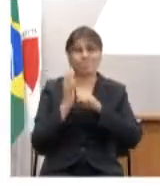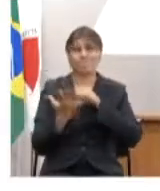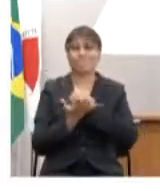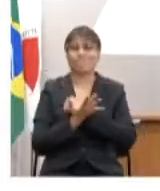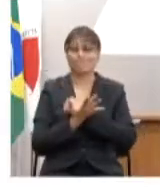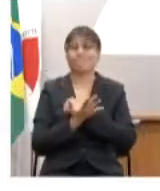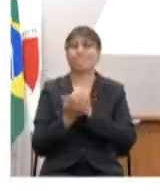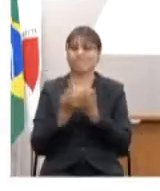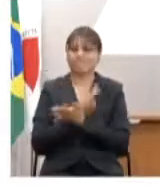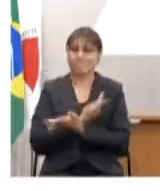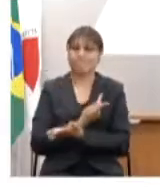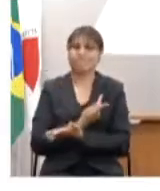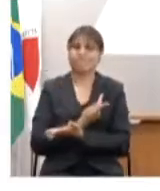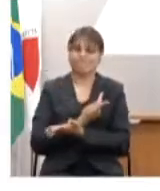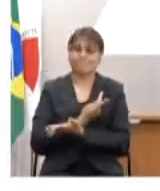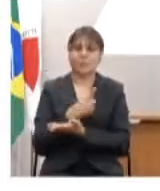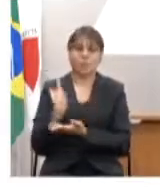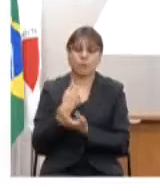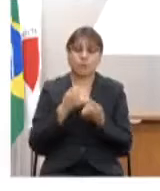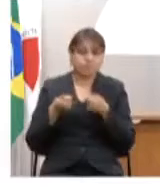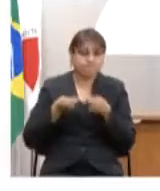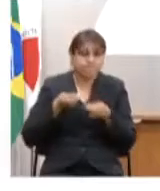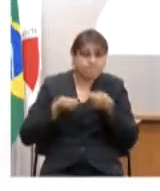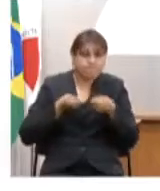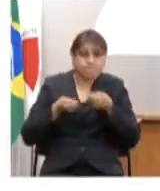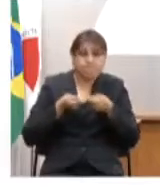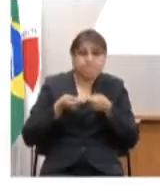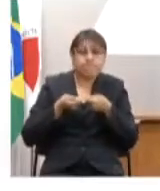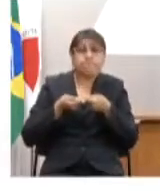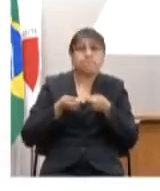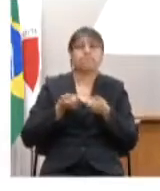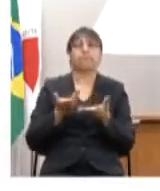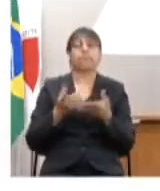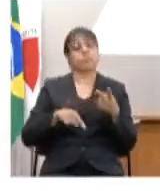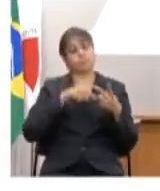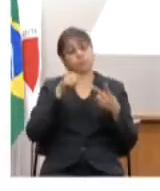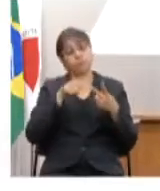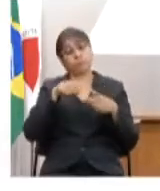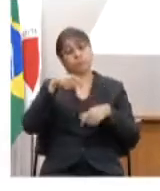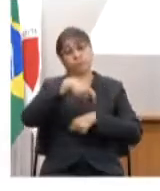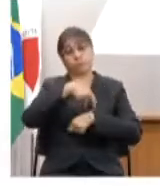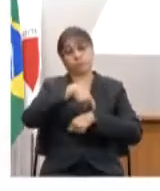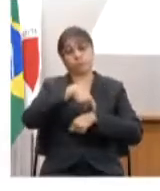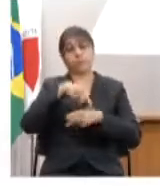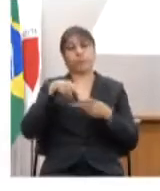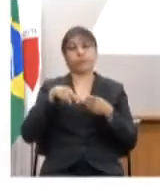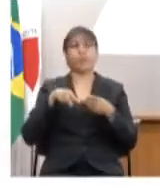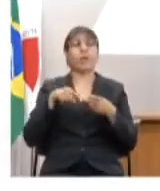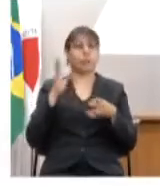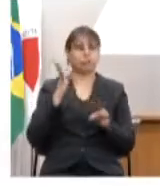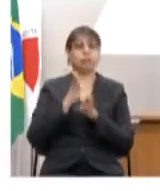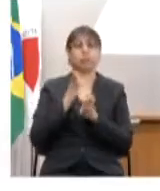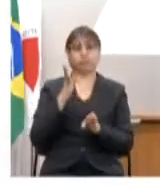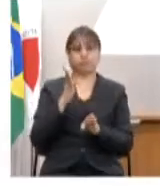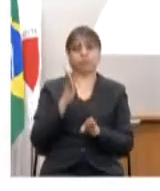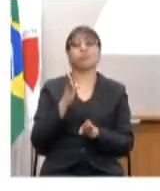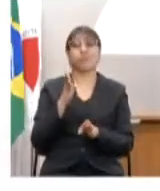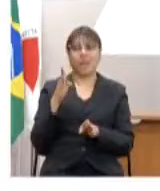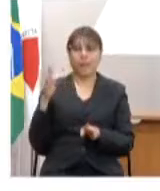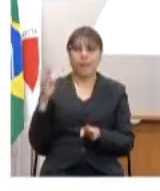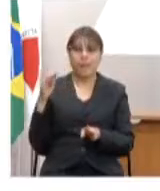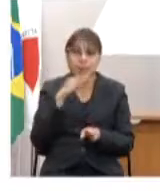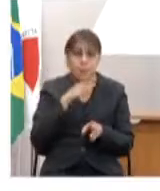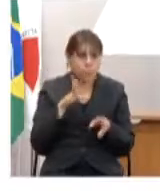queríamos efetivamente controlar essa expansão e no segundo momento quando nós já identificamos a regressão da